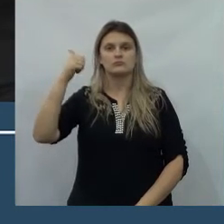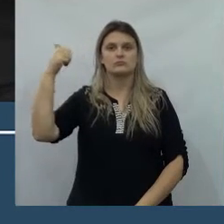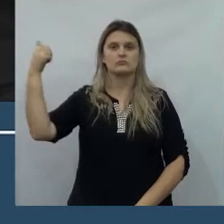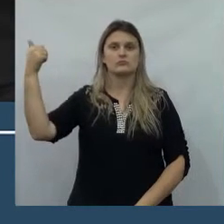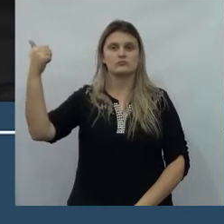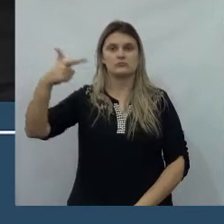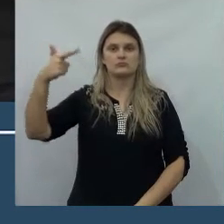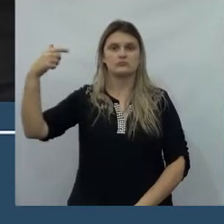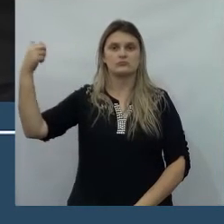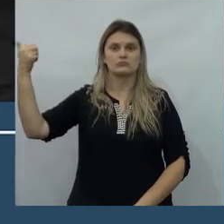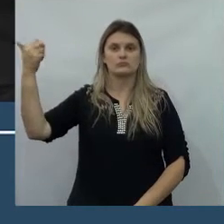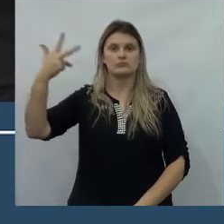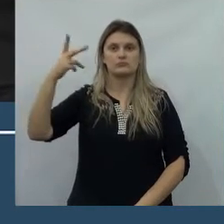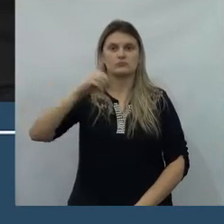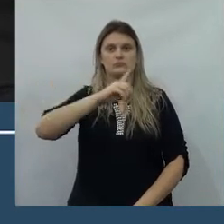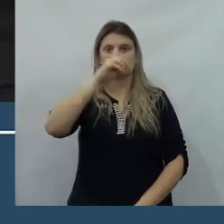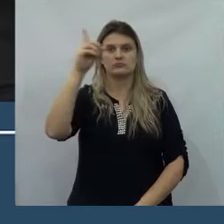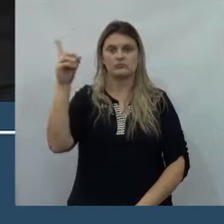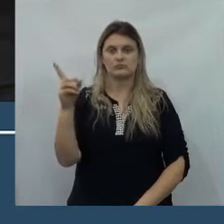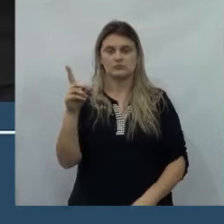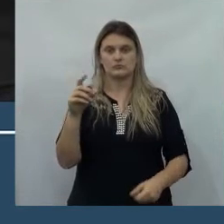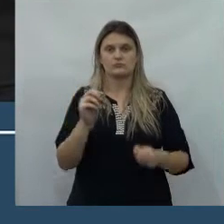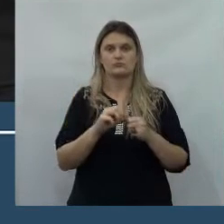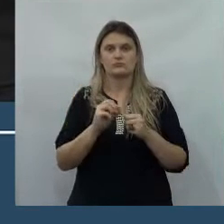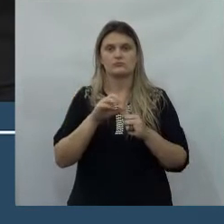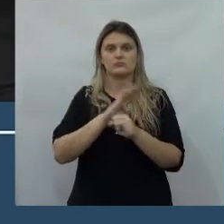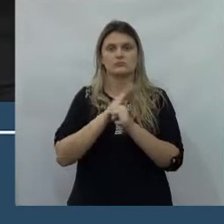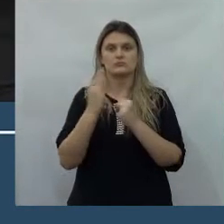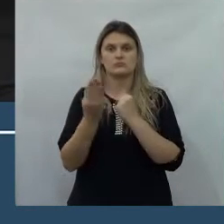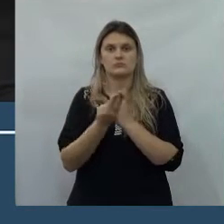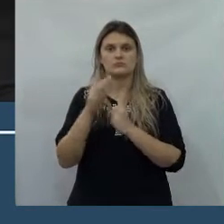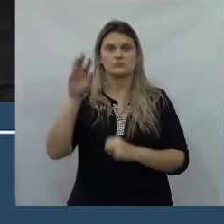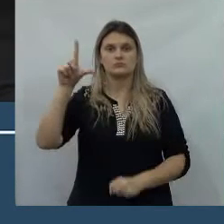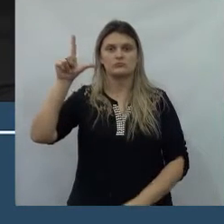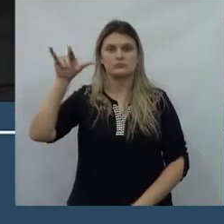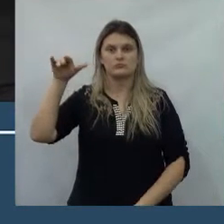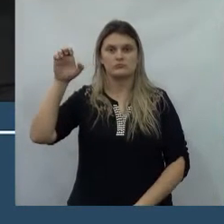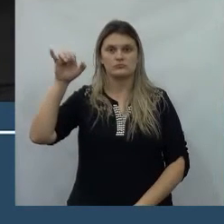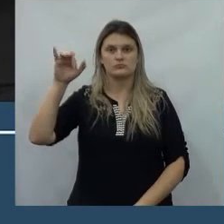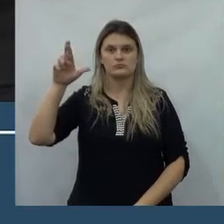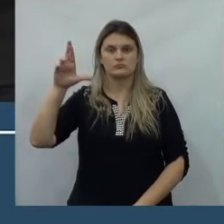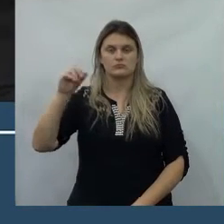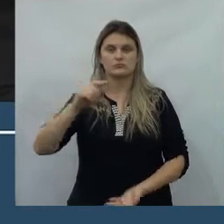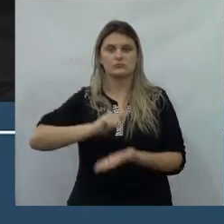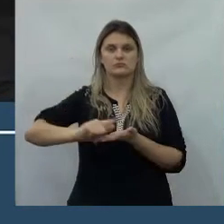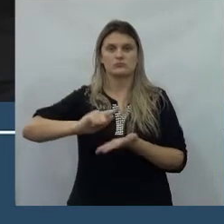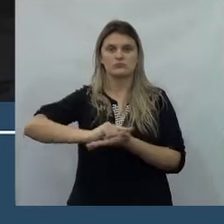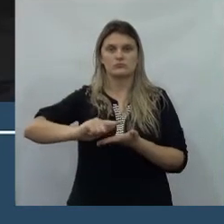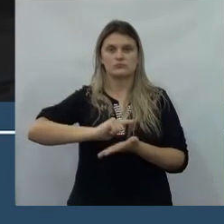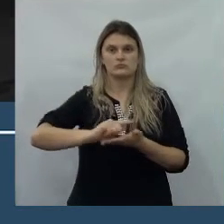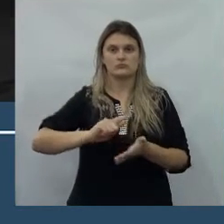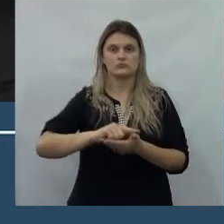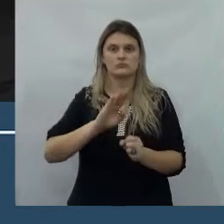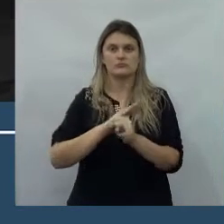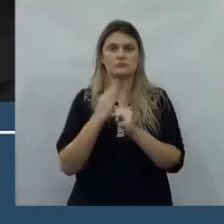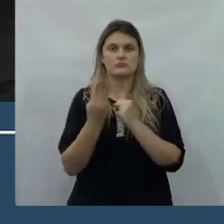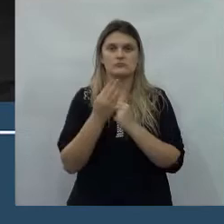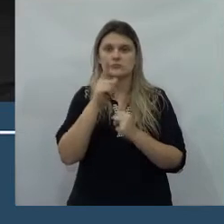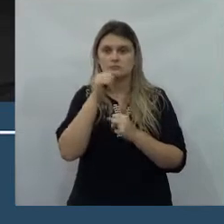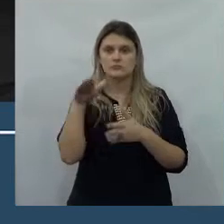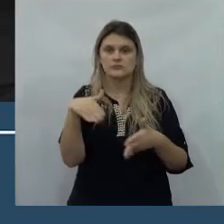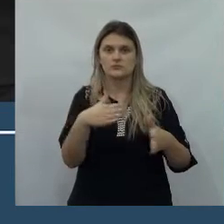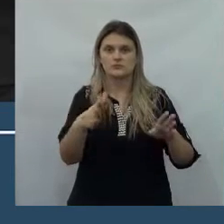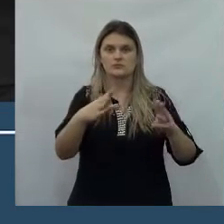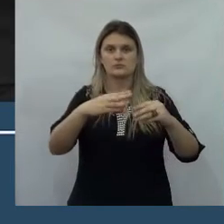grande mutirão no Barro Limeiro, Ribaré, onde vai ser feita a limpeza do Ribaré, que realmente aquele rio está todo ali assolado,